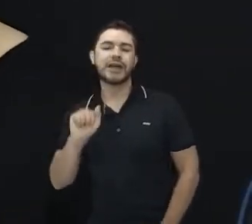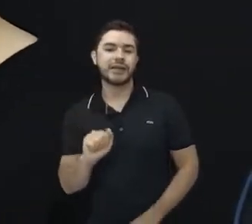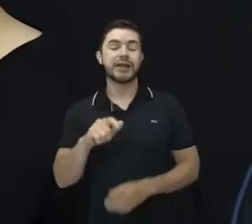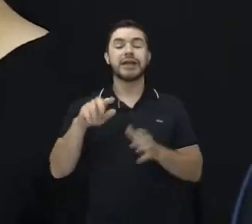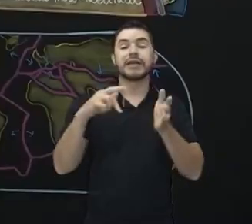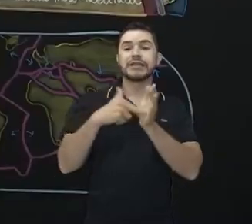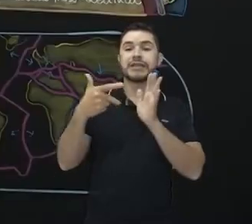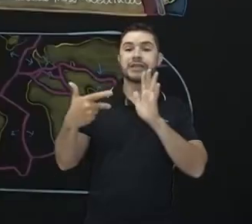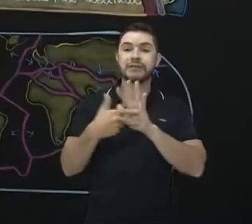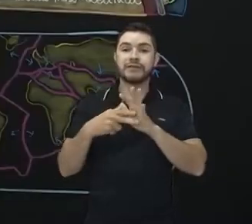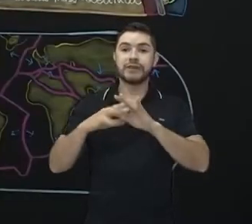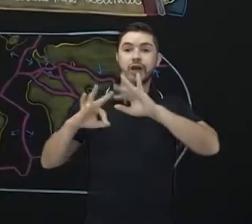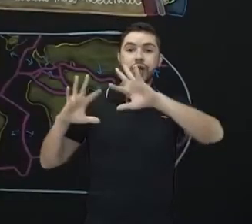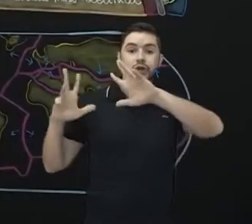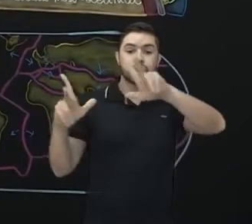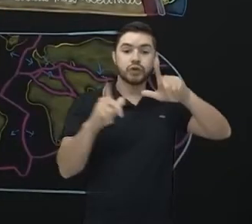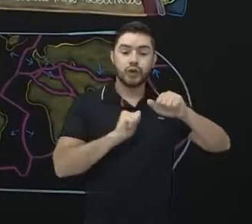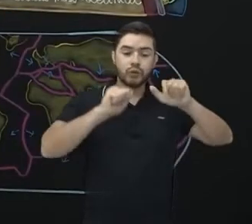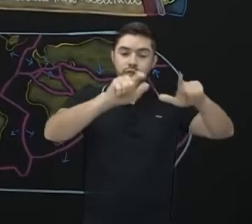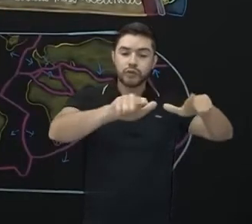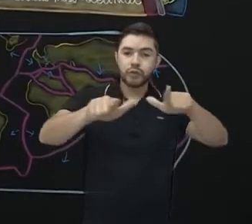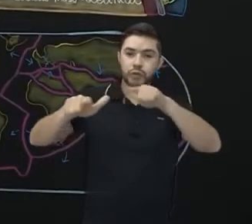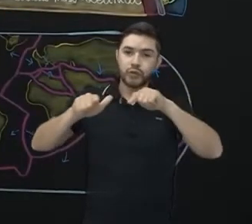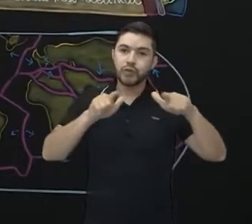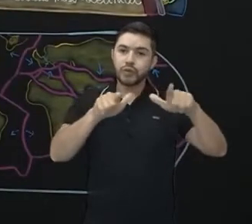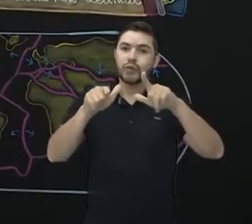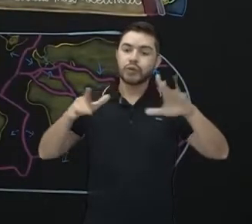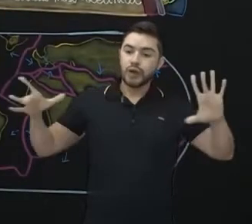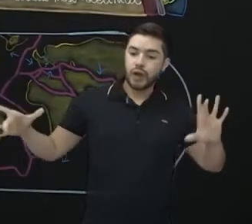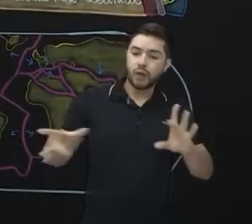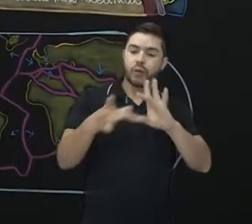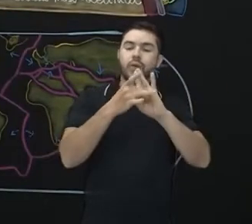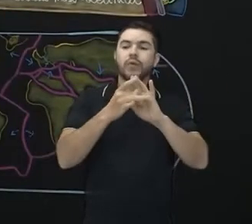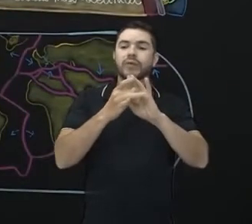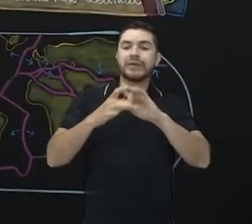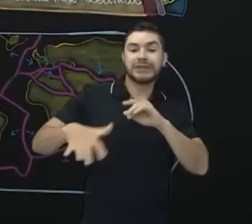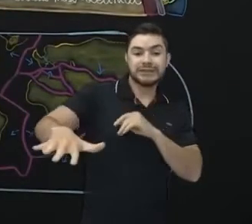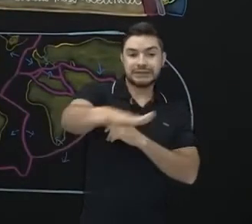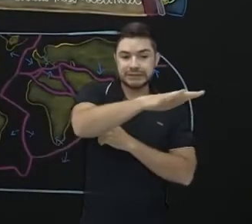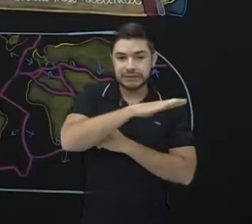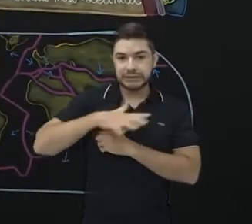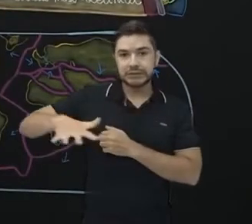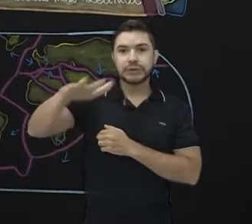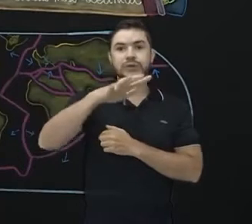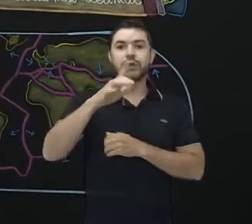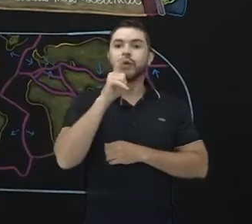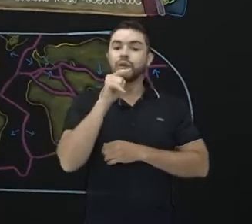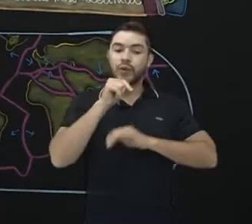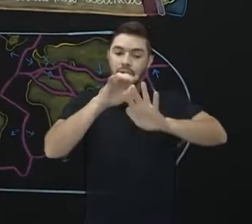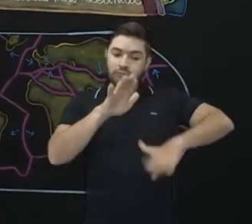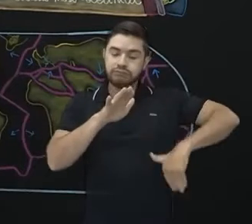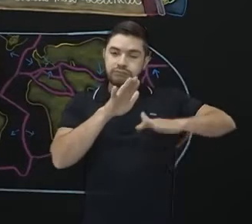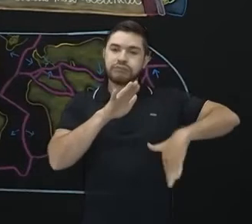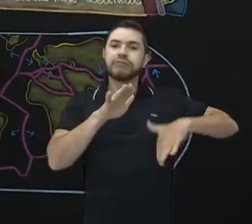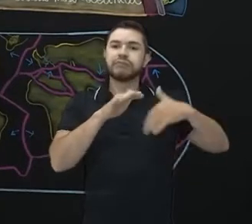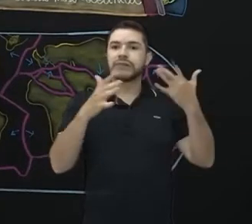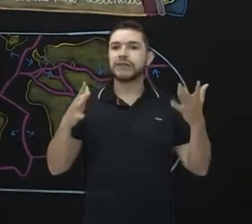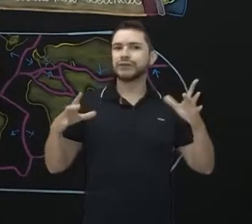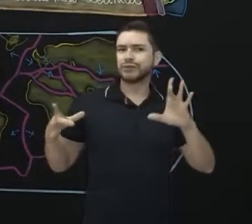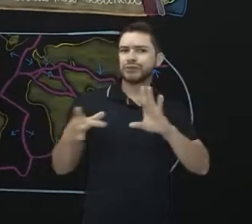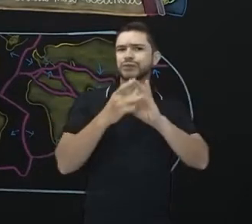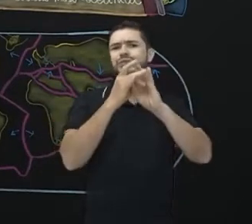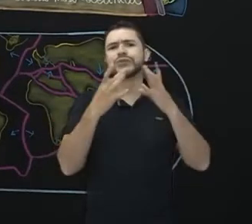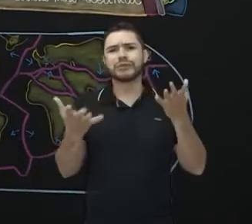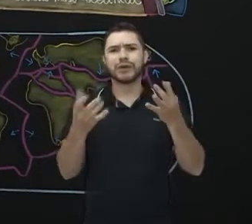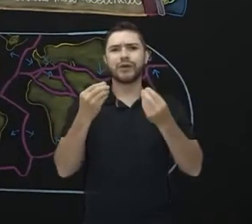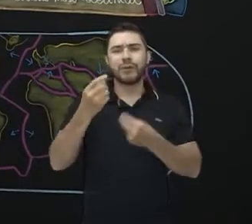rodeadas por um único oceano chamado de Pantalassa, talassa a água no grego. Então, ele tinha essa